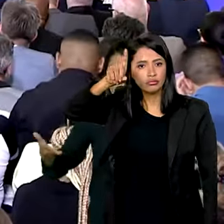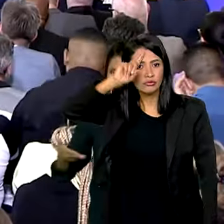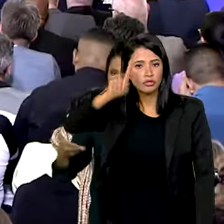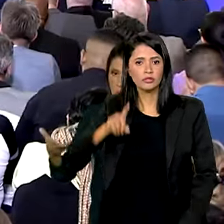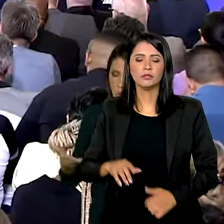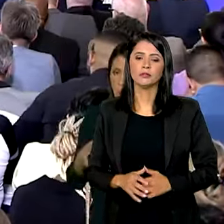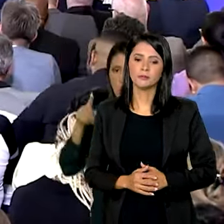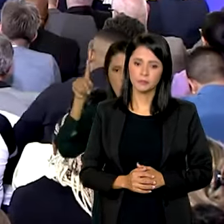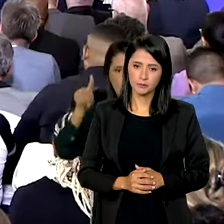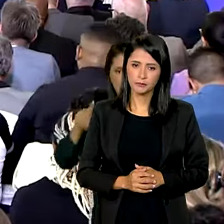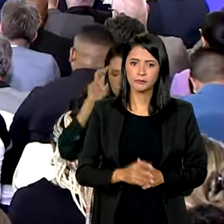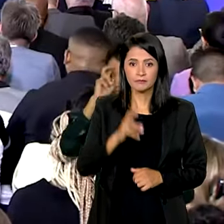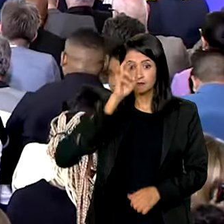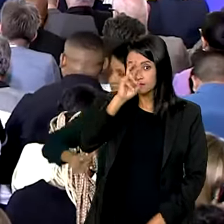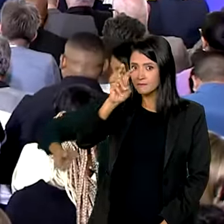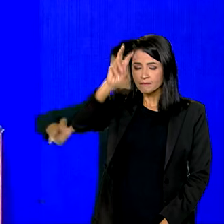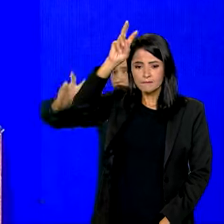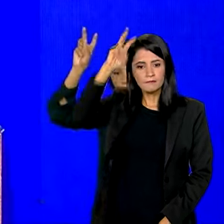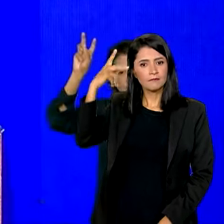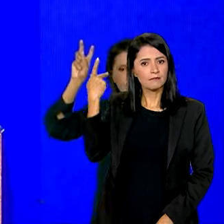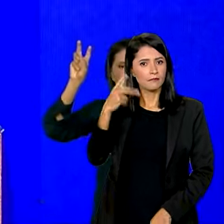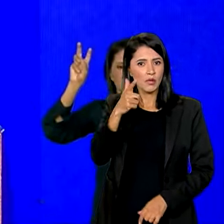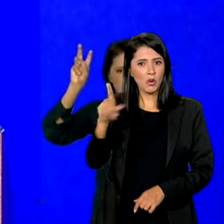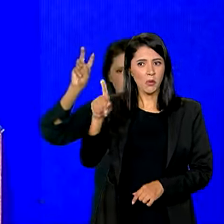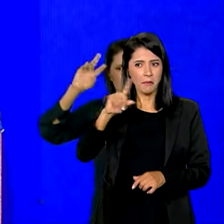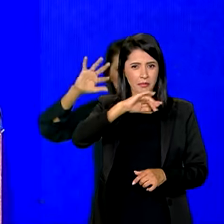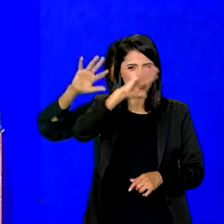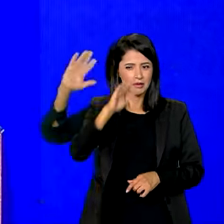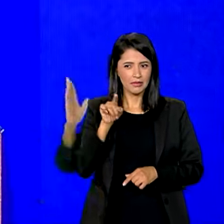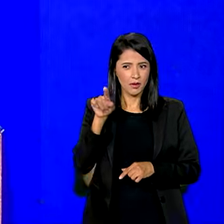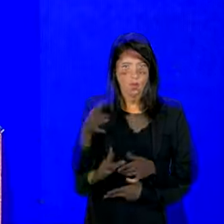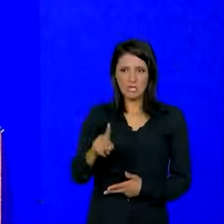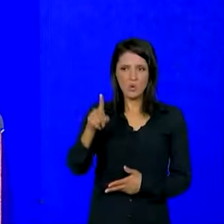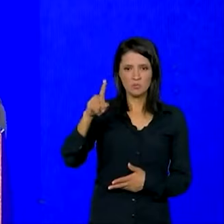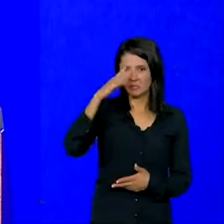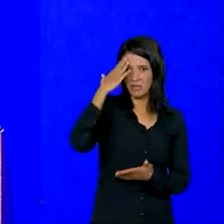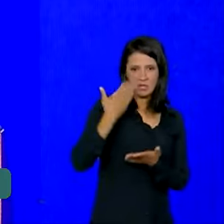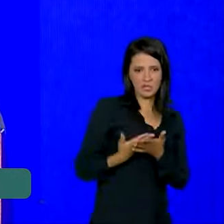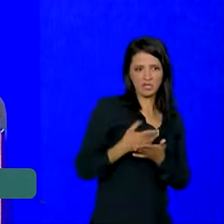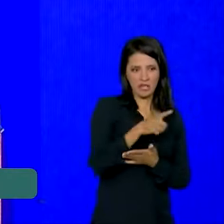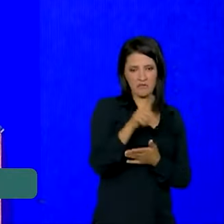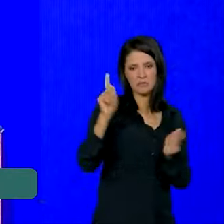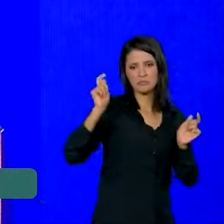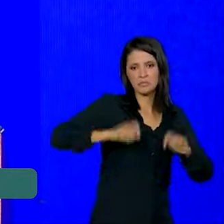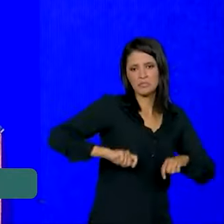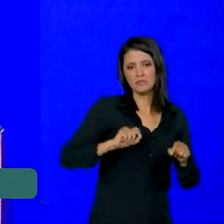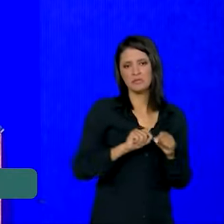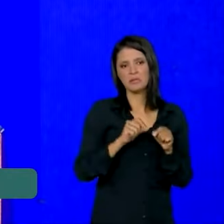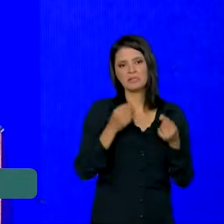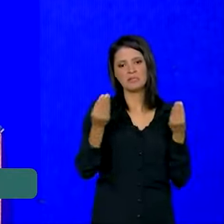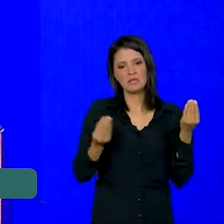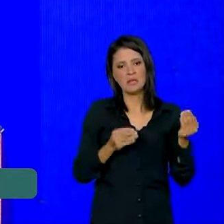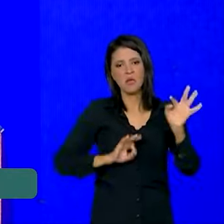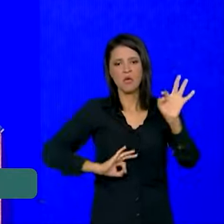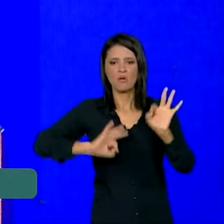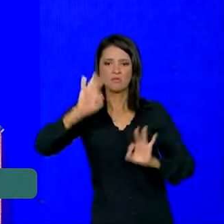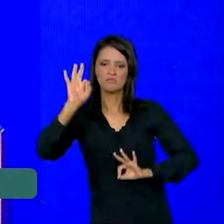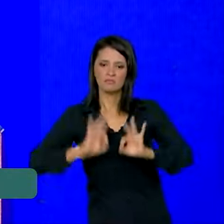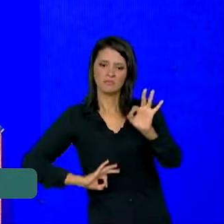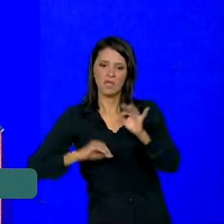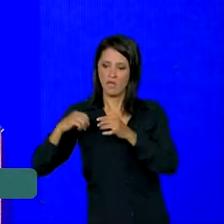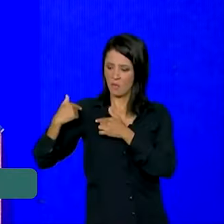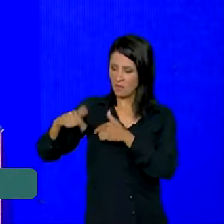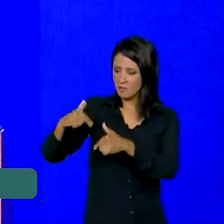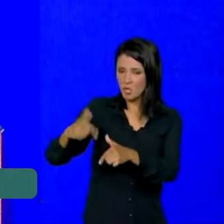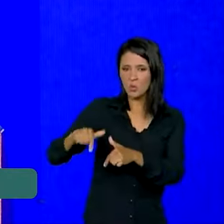Um banho de inteligência no restante do Brasil que não acreditava que fosse possível organizar os